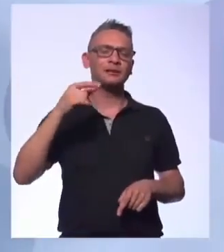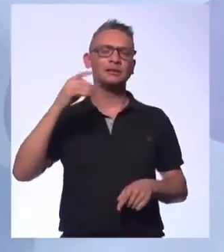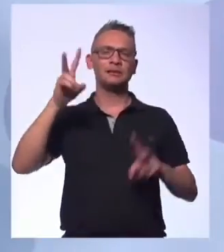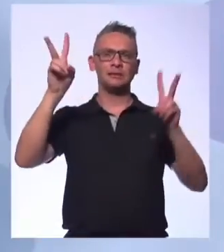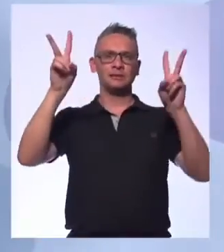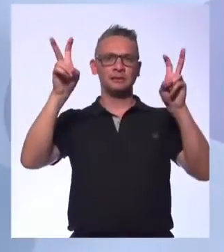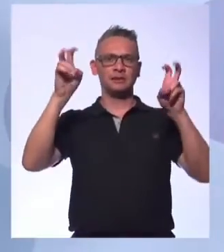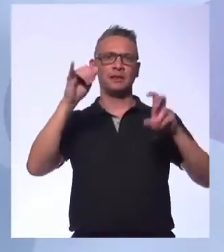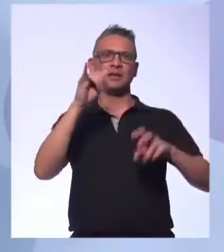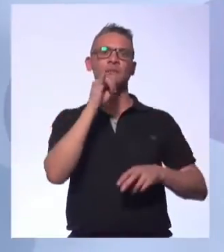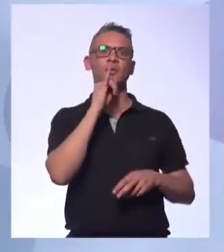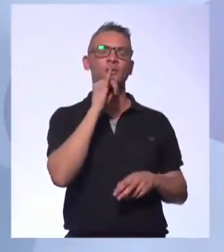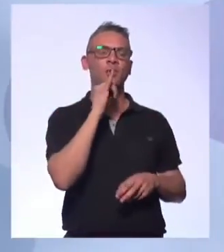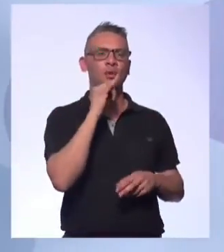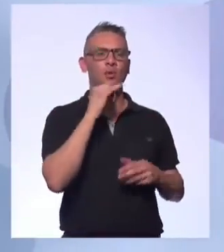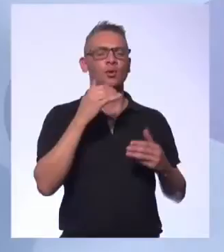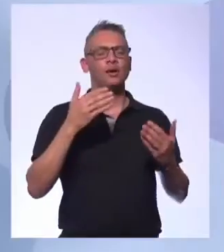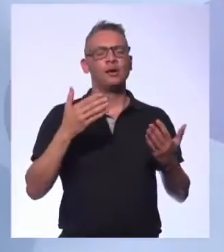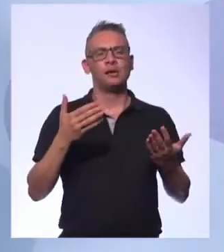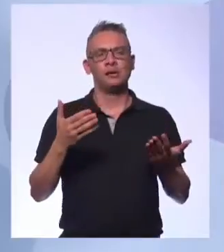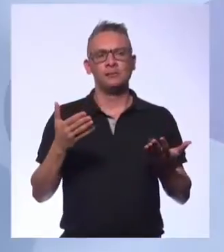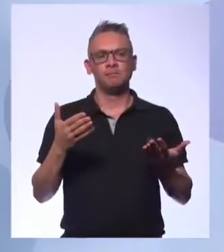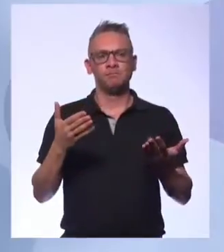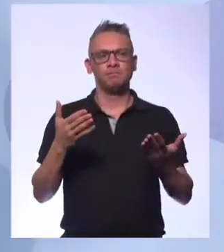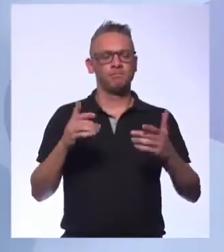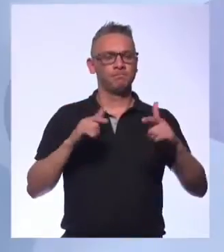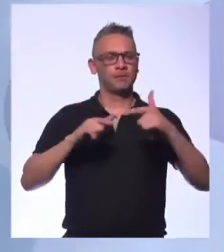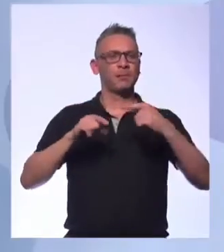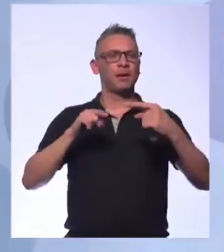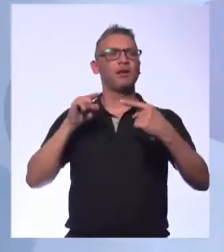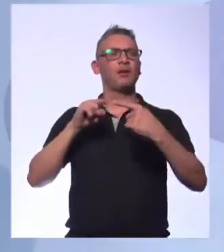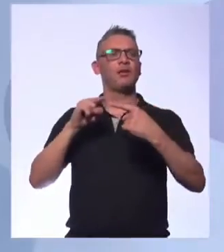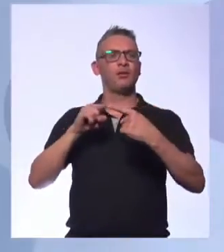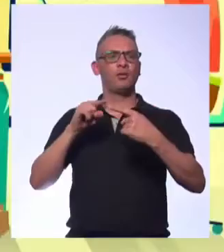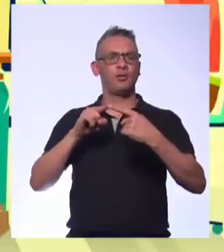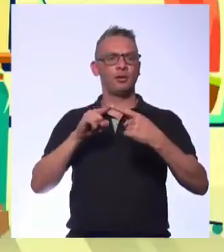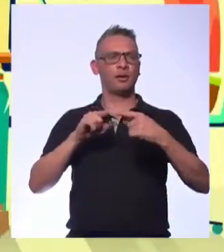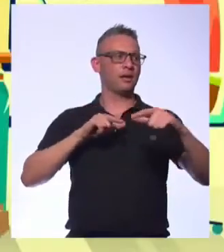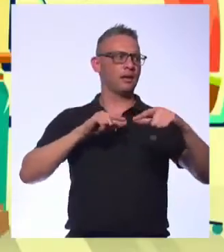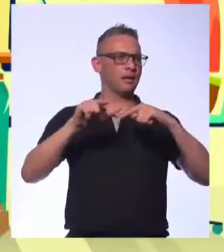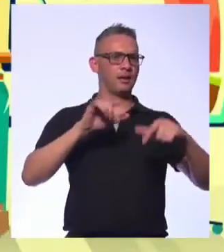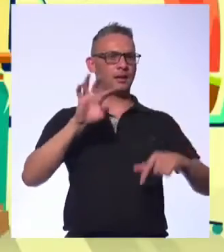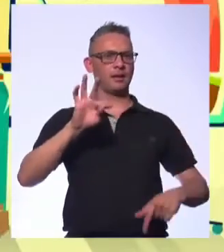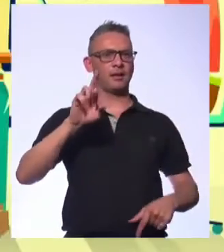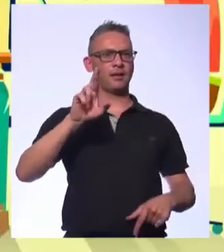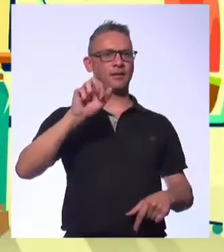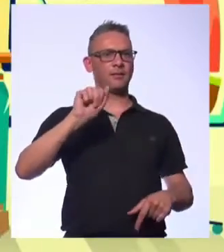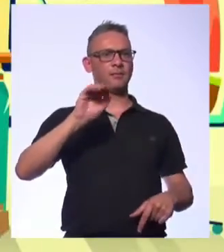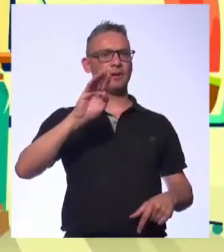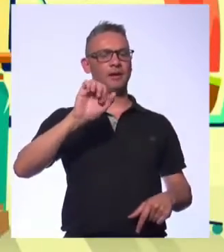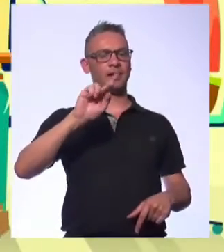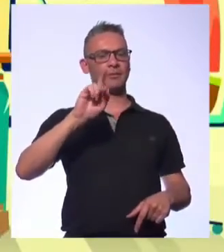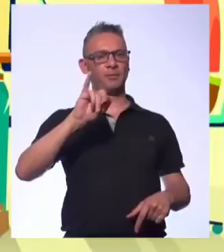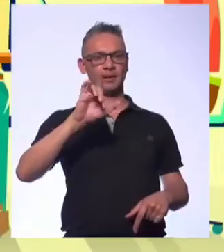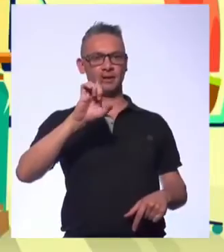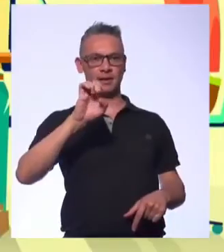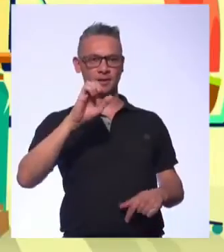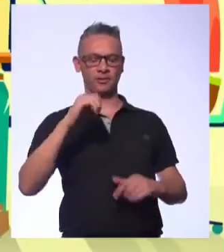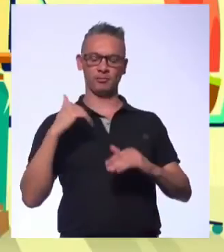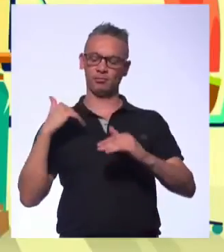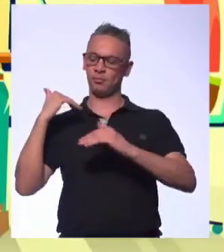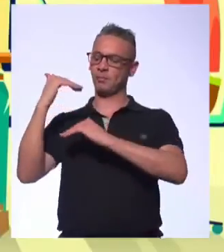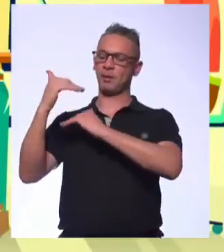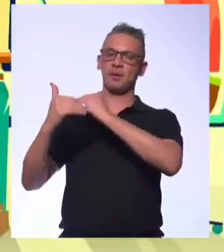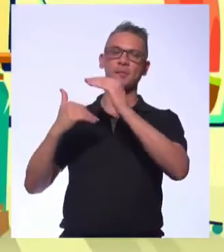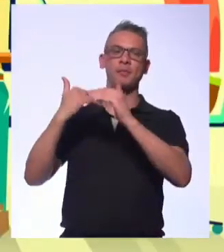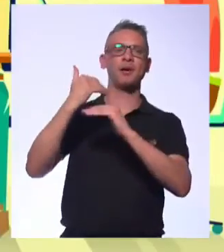termo, que é aquilo que a gente trabalha bastante, que é o termo da trabalhabilidade. Trabalhabilidade? É a evolução daquilo que era